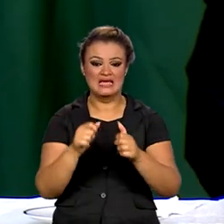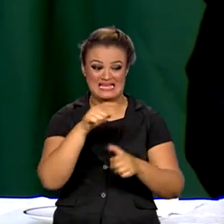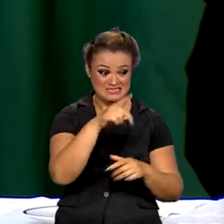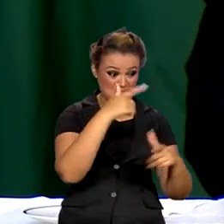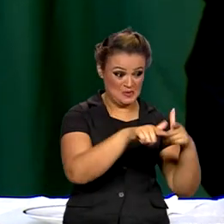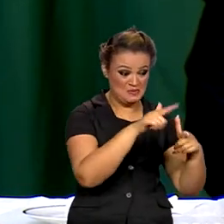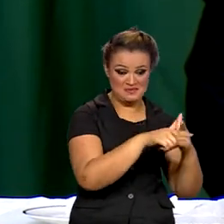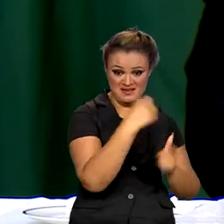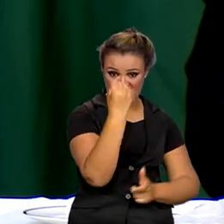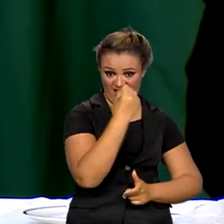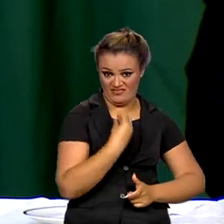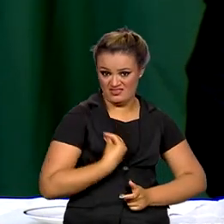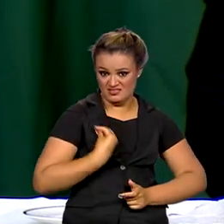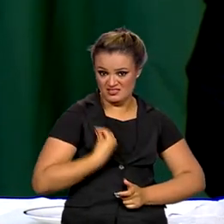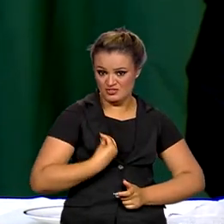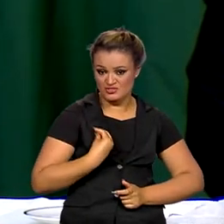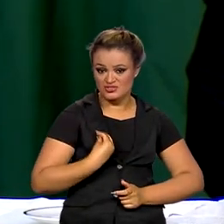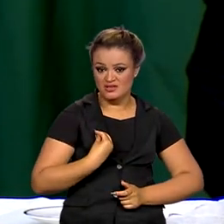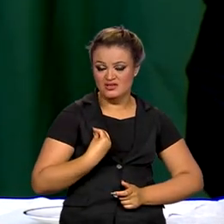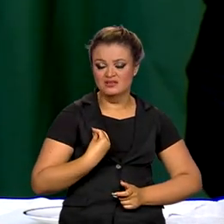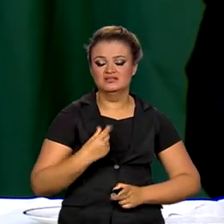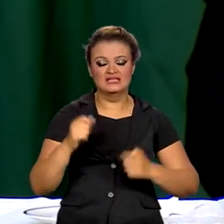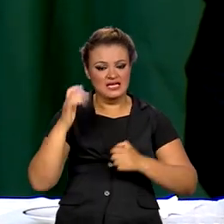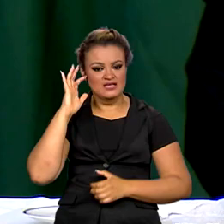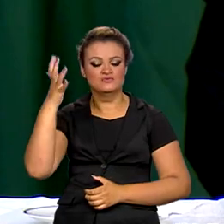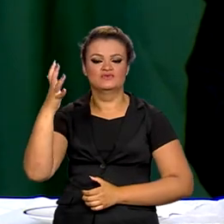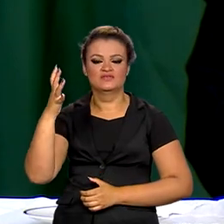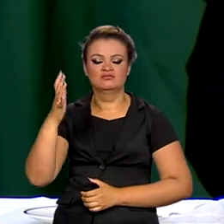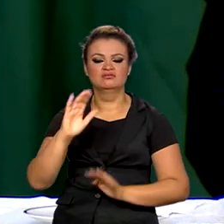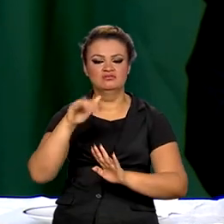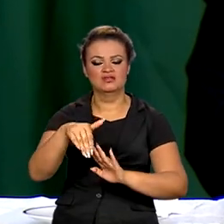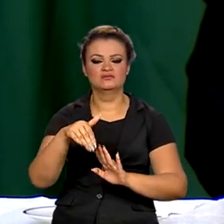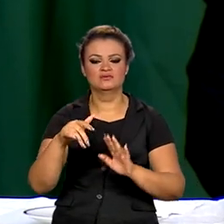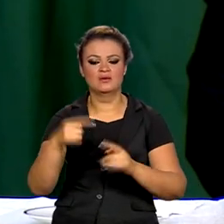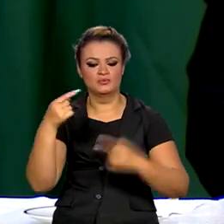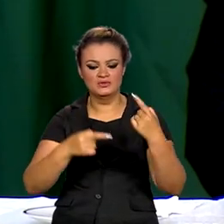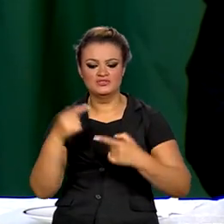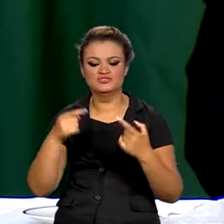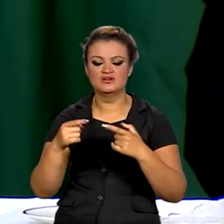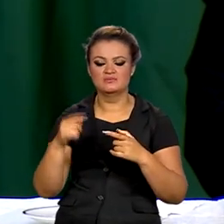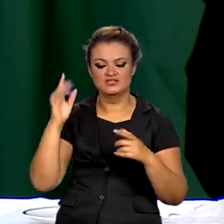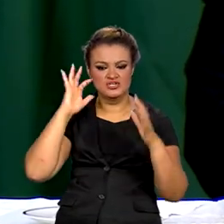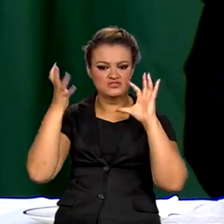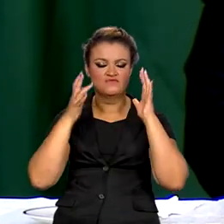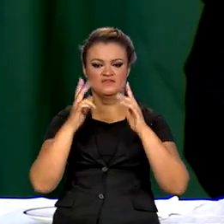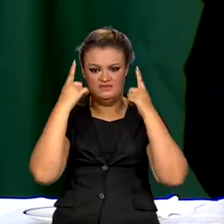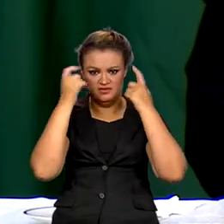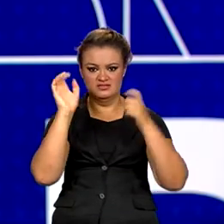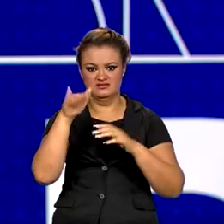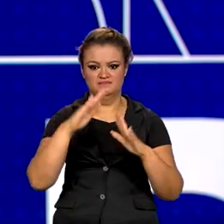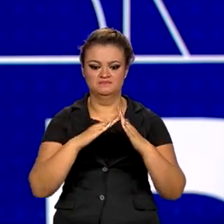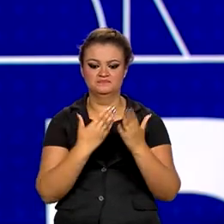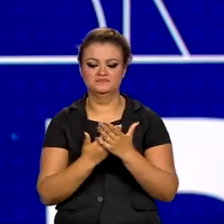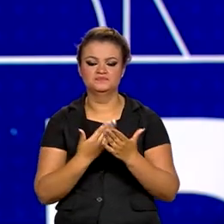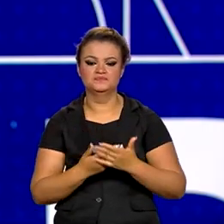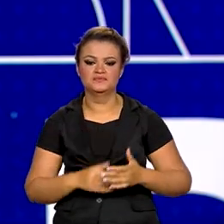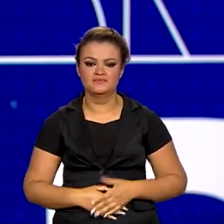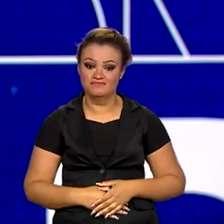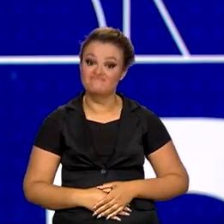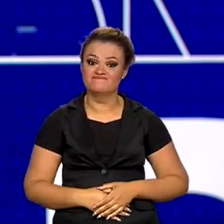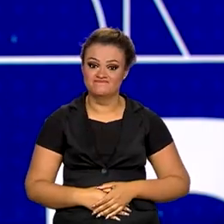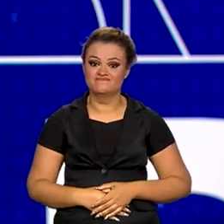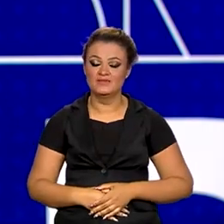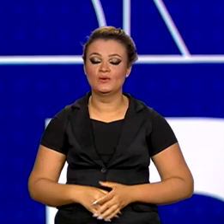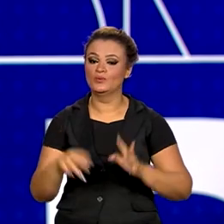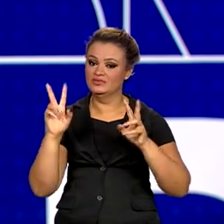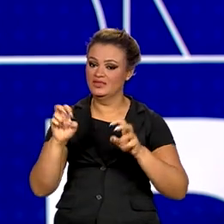problema numa solução política para a gente resolver a violência nesse país. E o